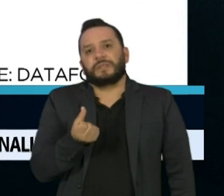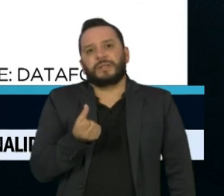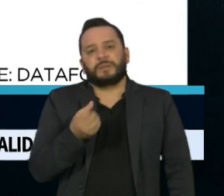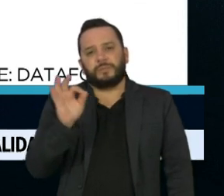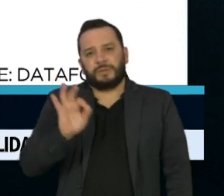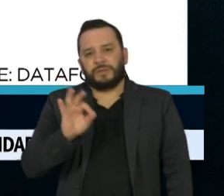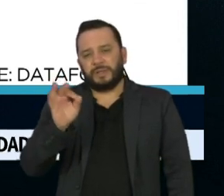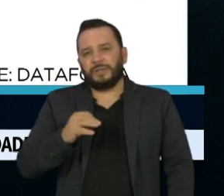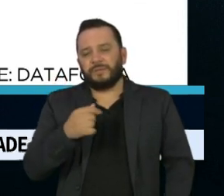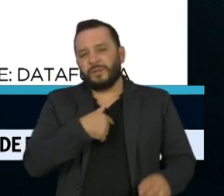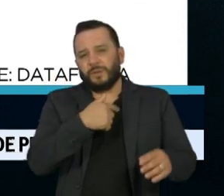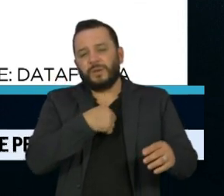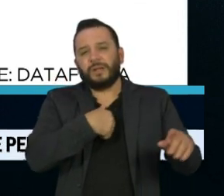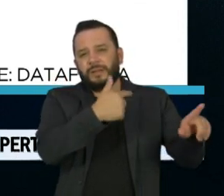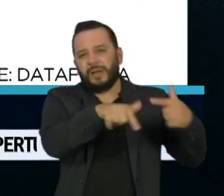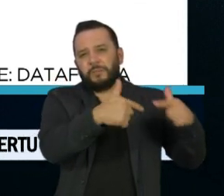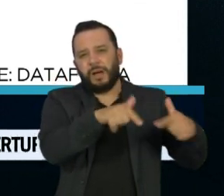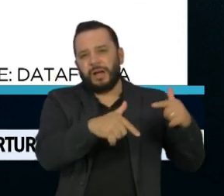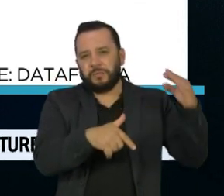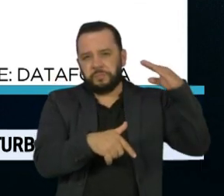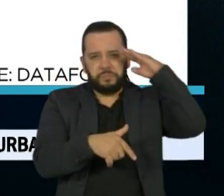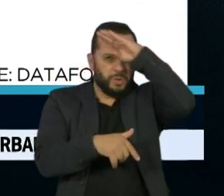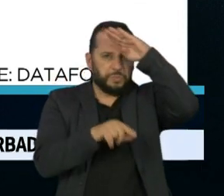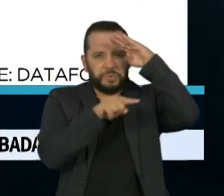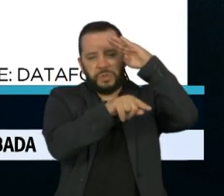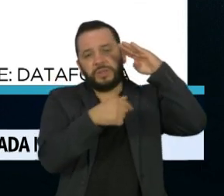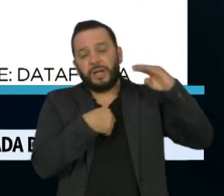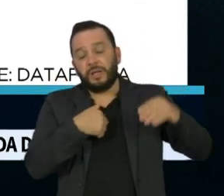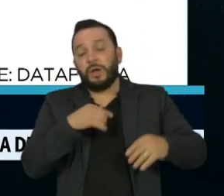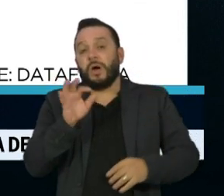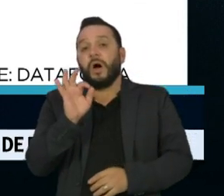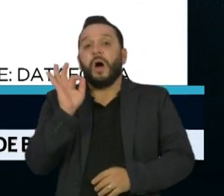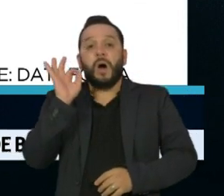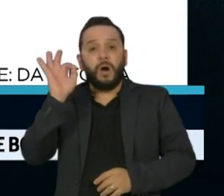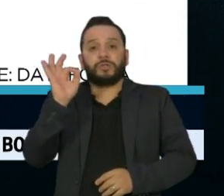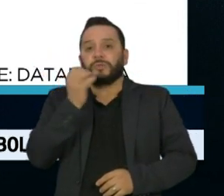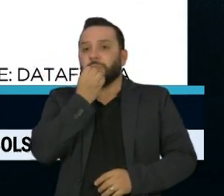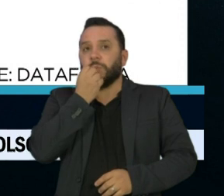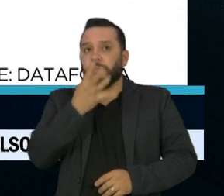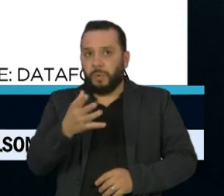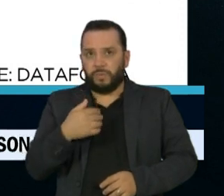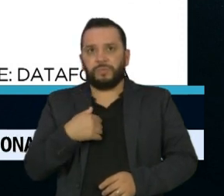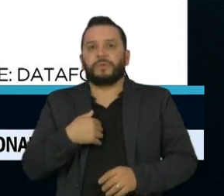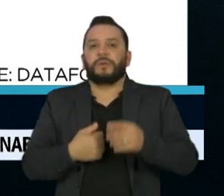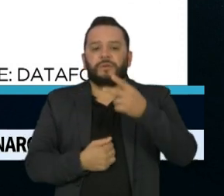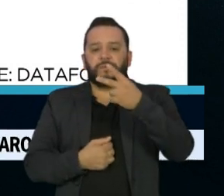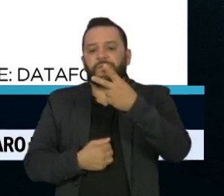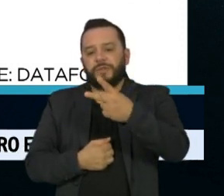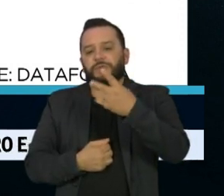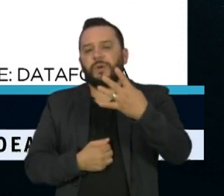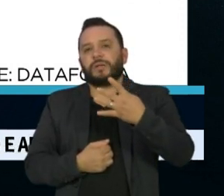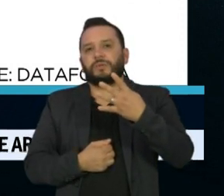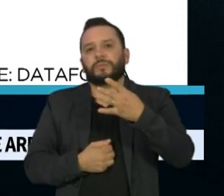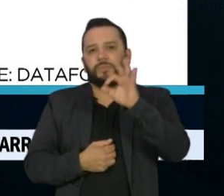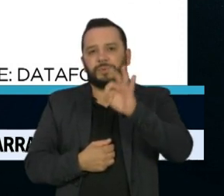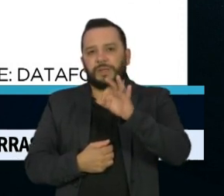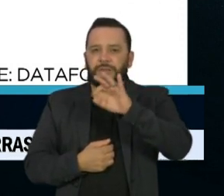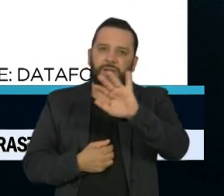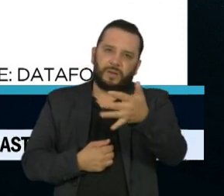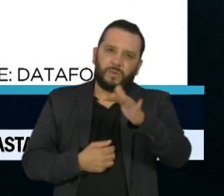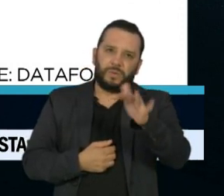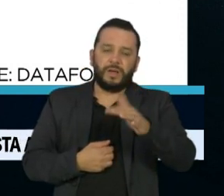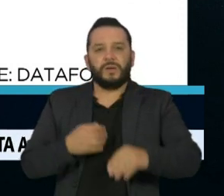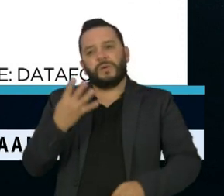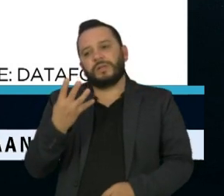avaliaram o desempenho do presidente Jair Bolsonaro como ótimo ou bom. 24% regular, 49